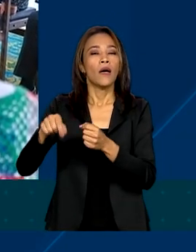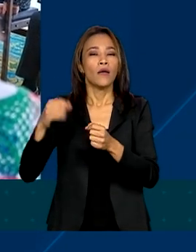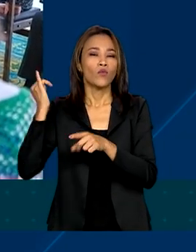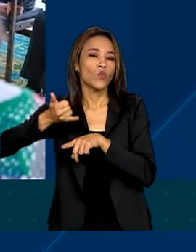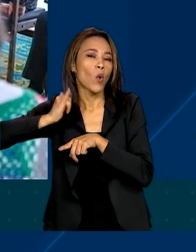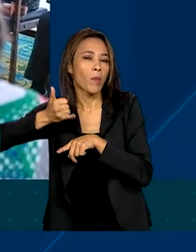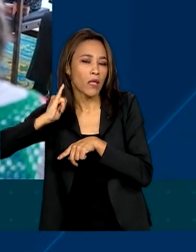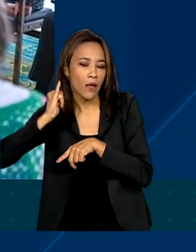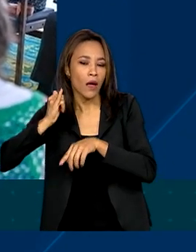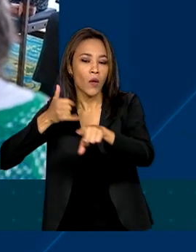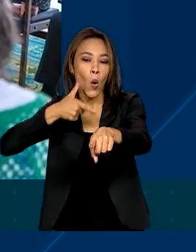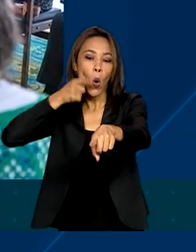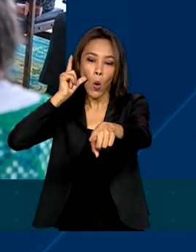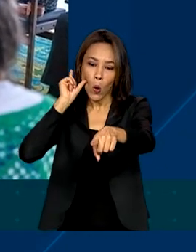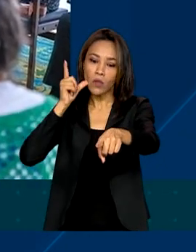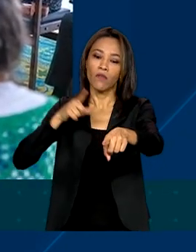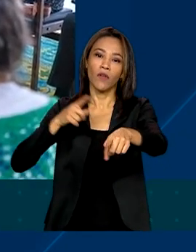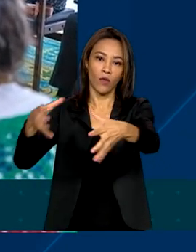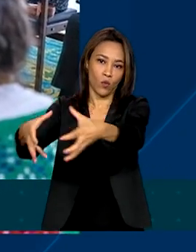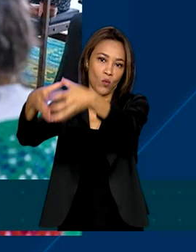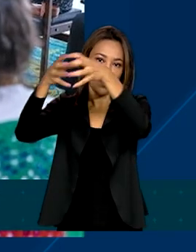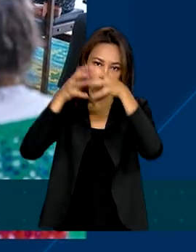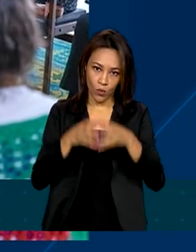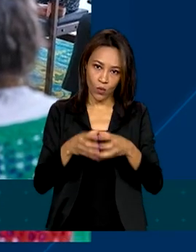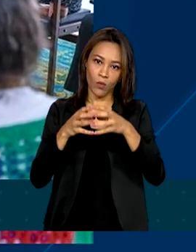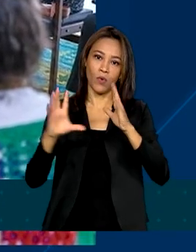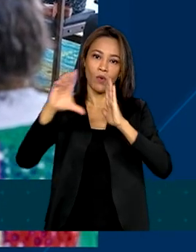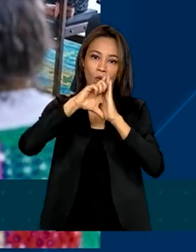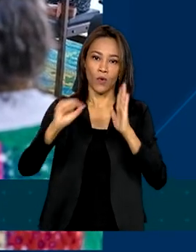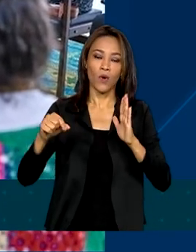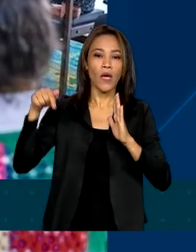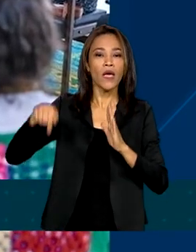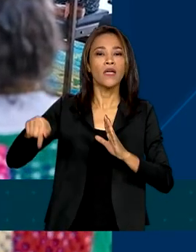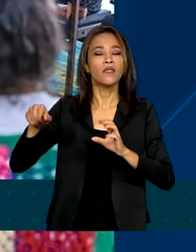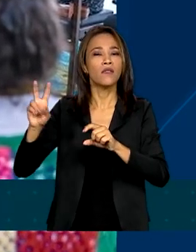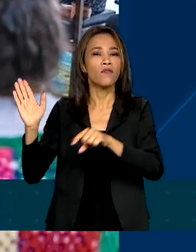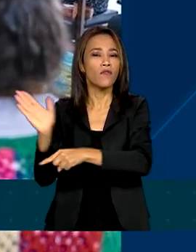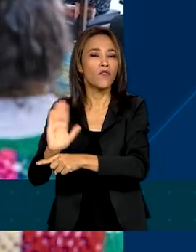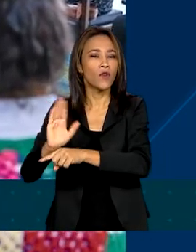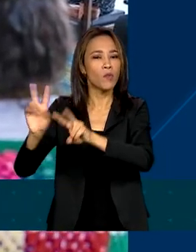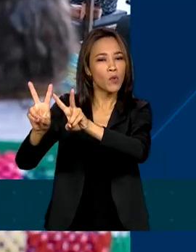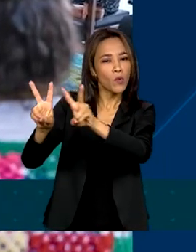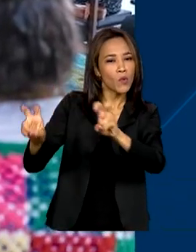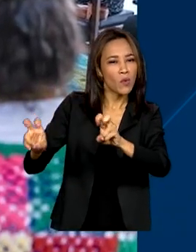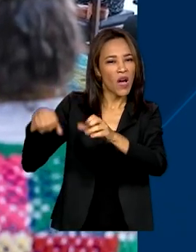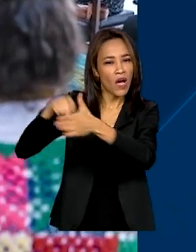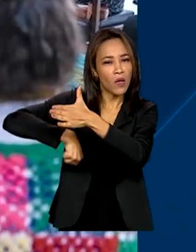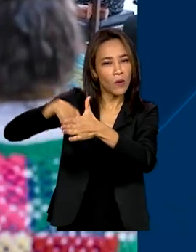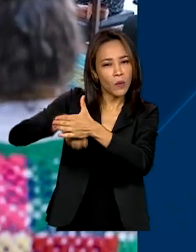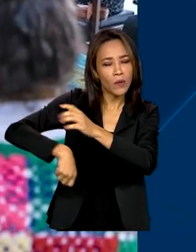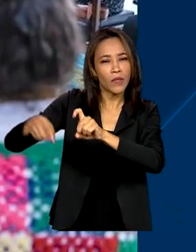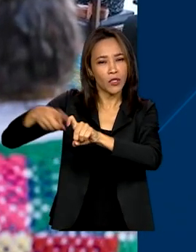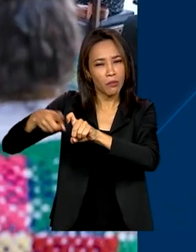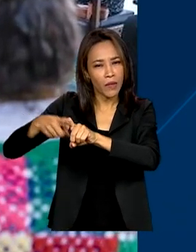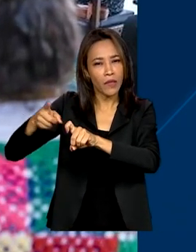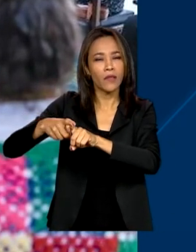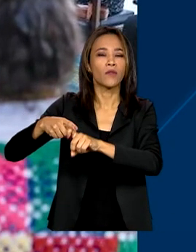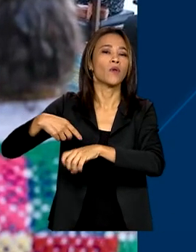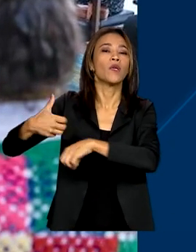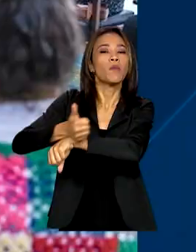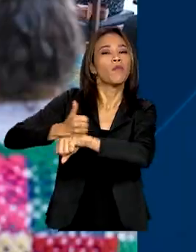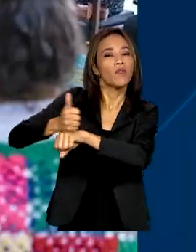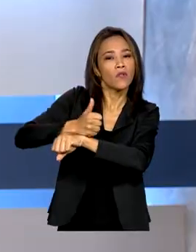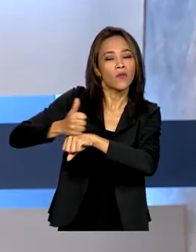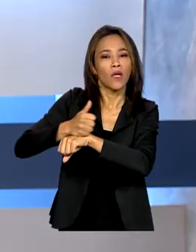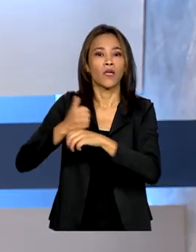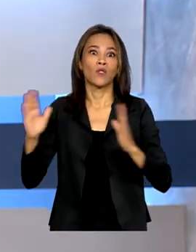recebeu integrantes da equipe no Palácio do Planalto. O filme retrata a batalha de médicas e agentes comunitárias durante